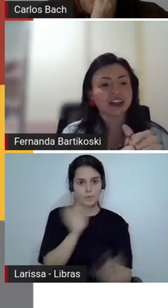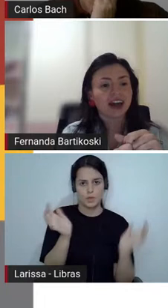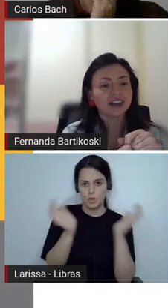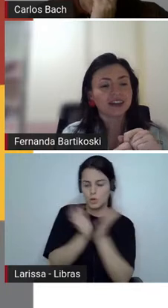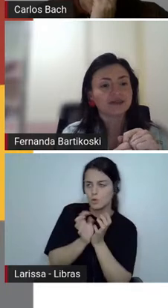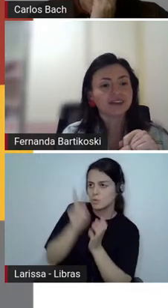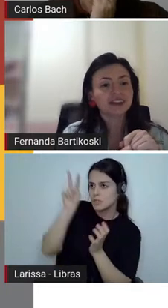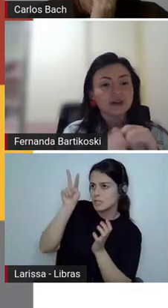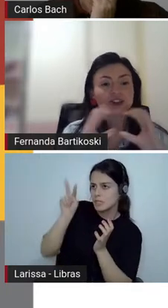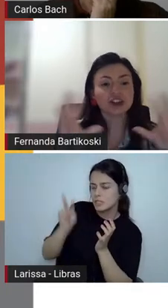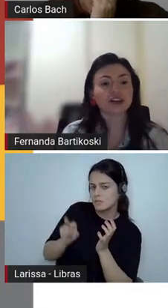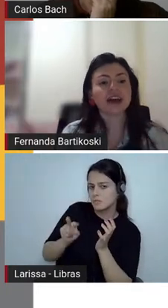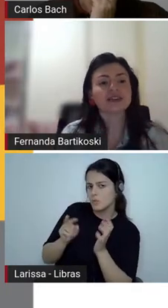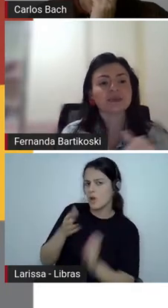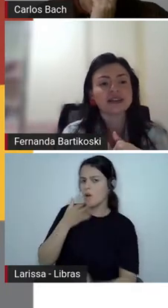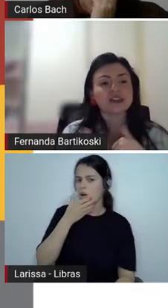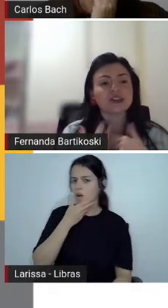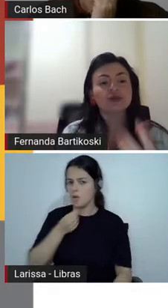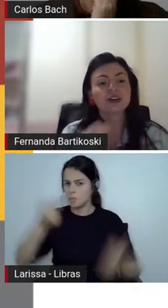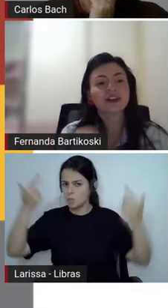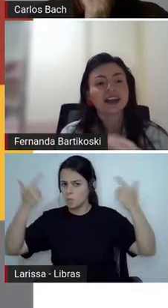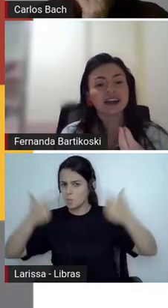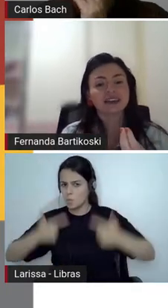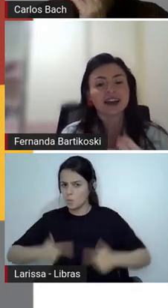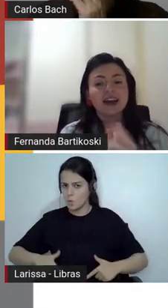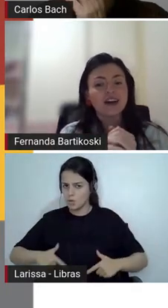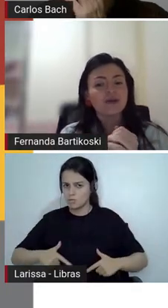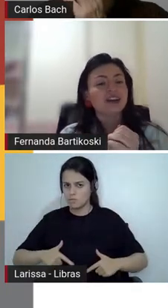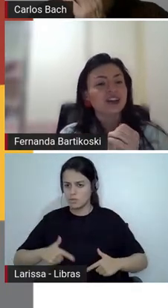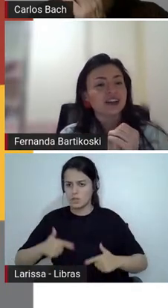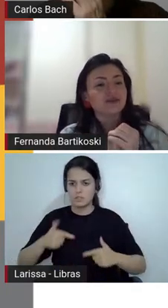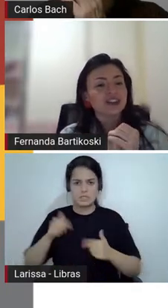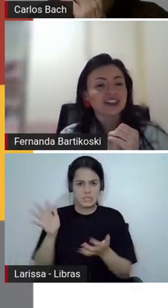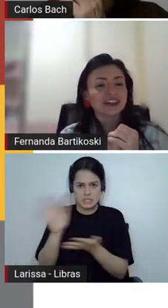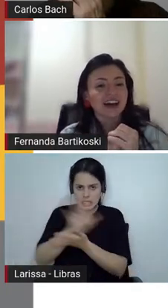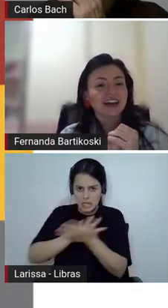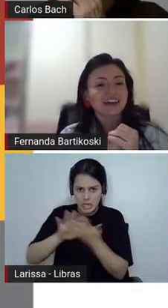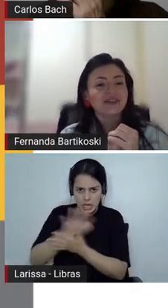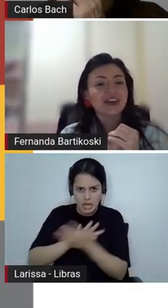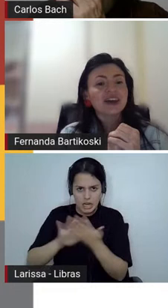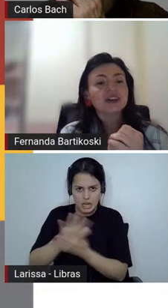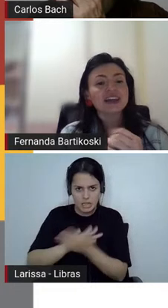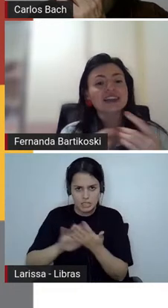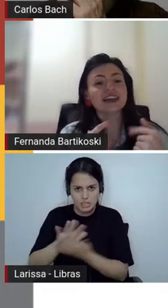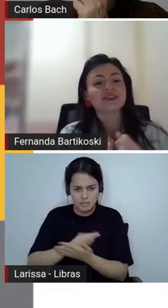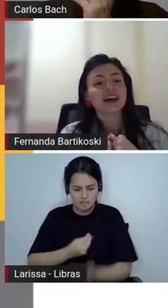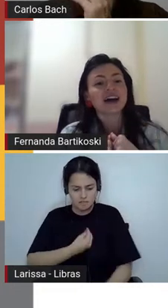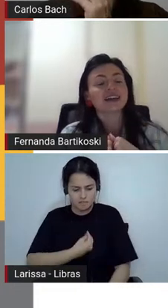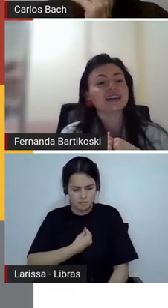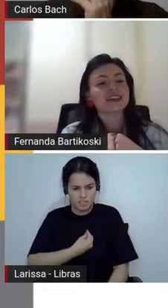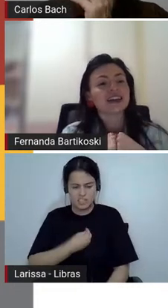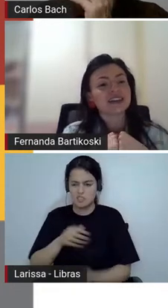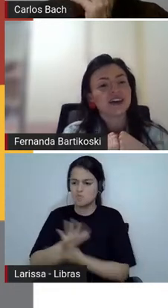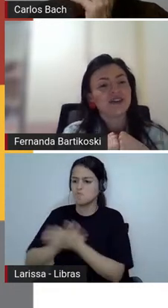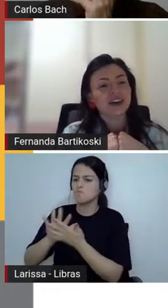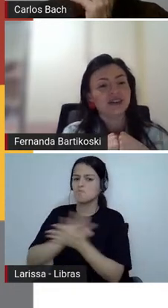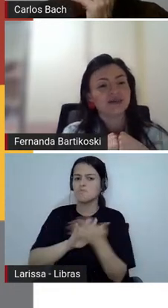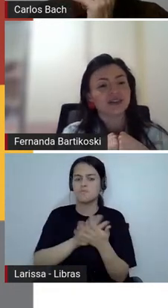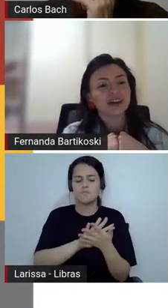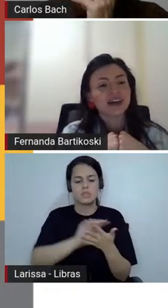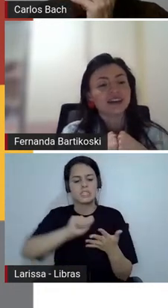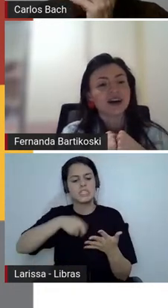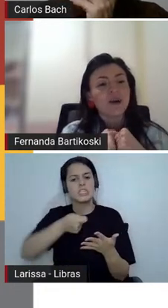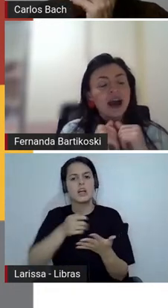não tinha nada então o título é esse mas se a gente for ver a letra realmente ele não tinha nada o seria o nada que você está se